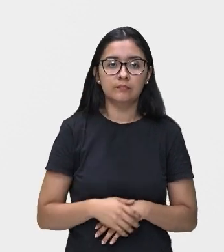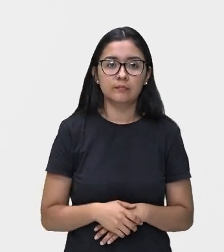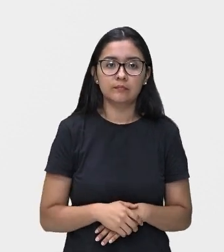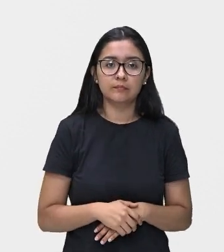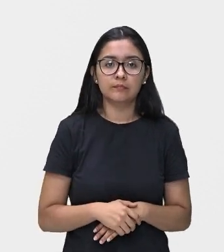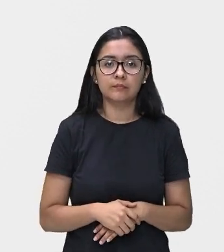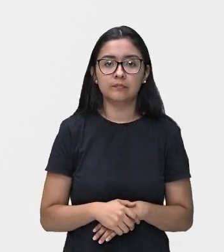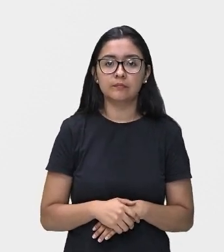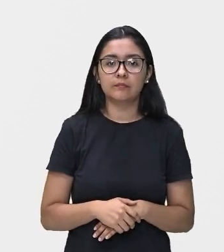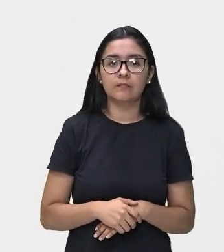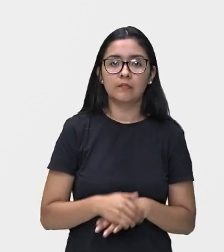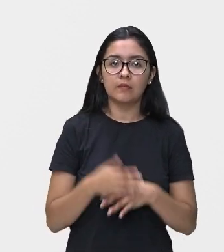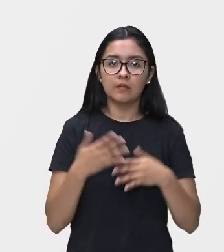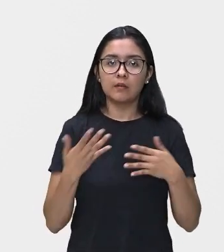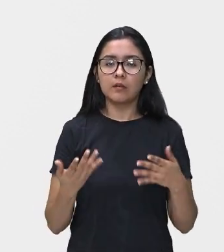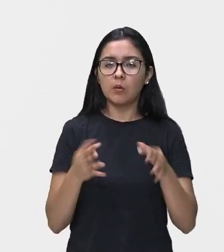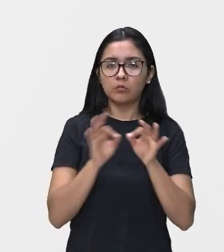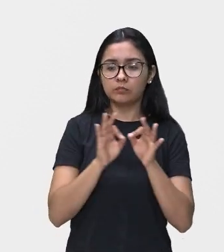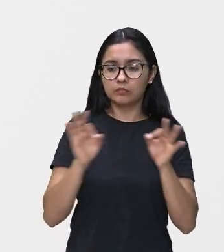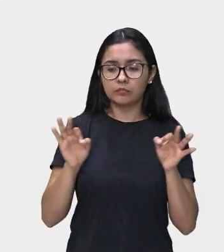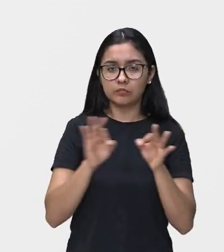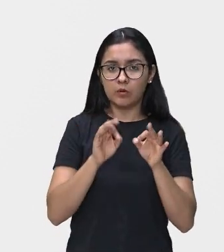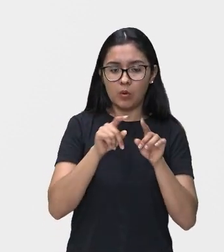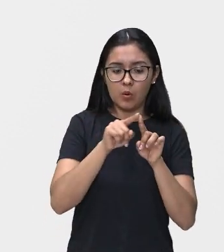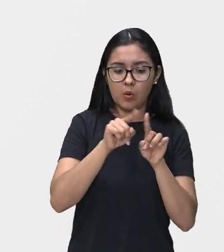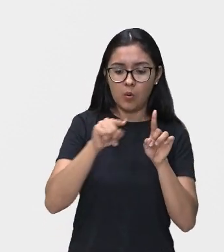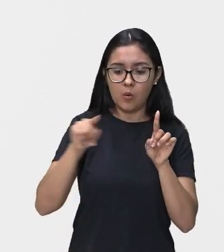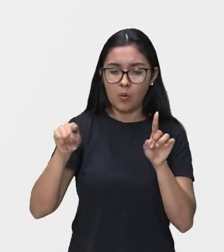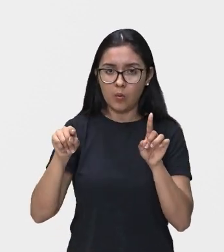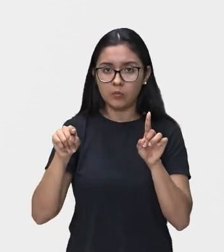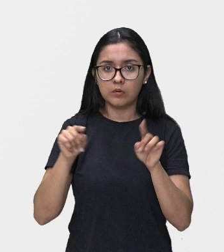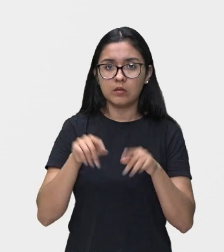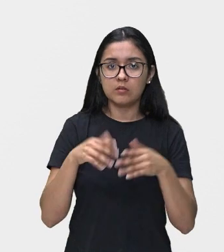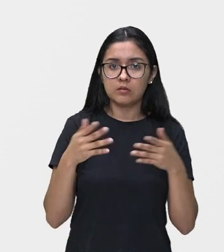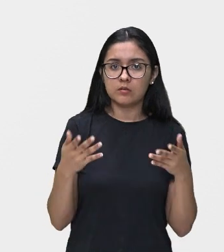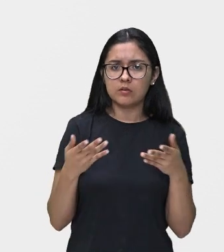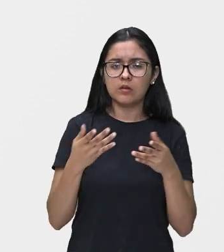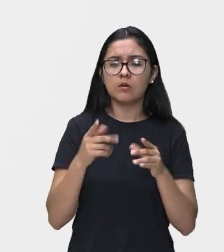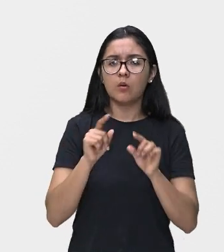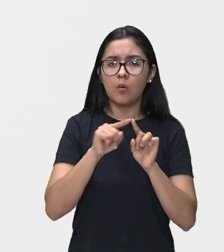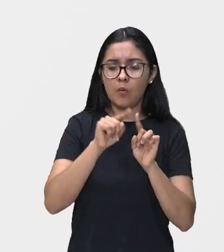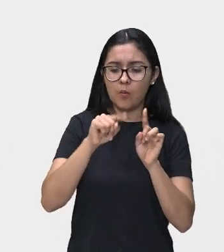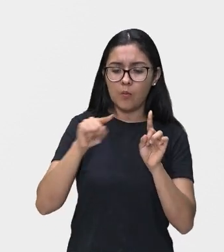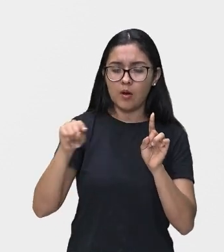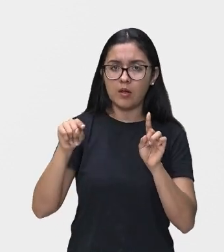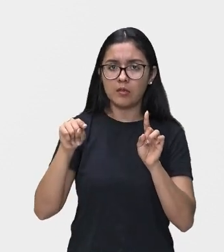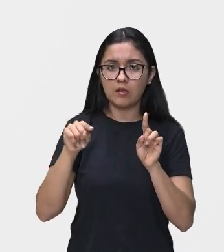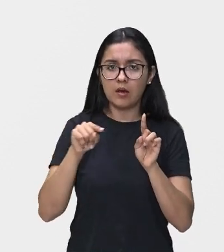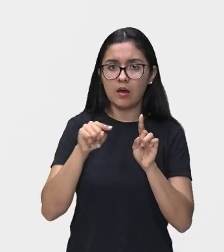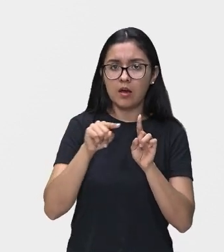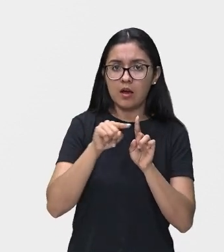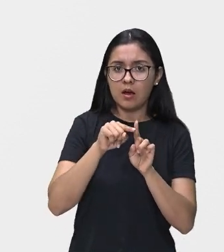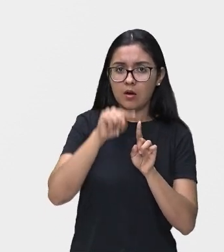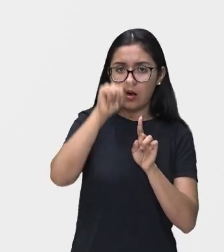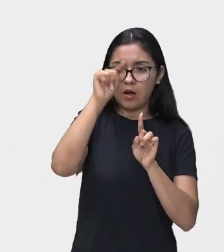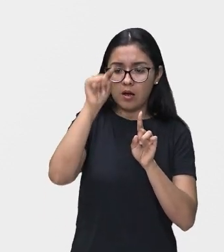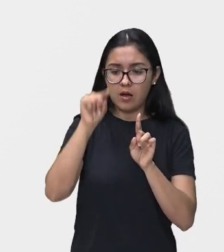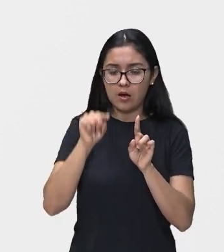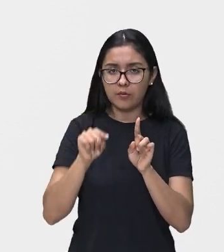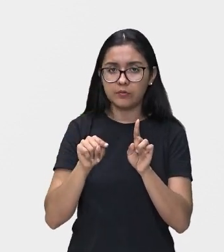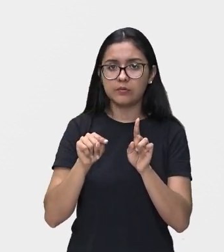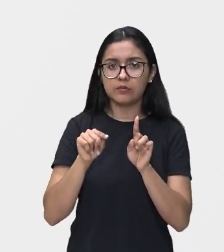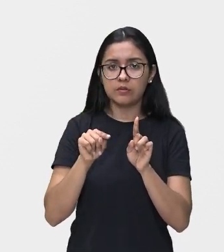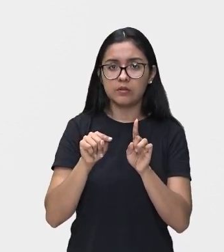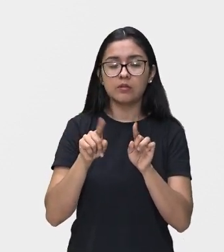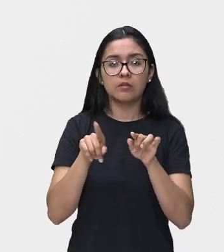Comprimento de onda pequenos são de ondas de frequência alta, e comprimento de